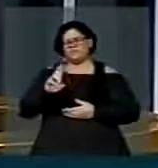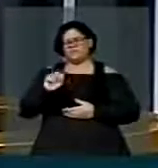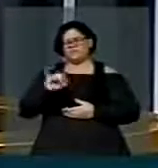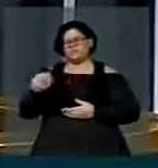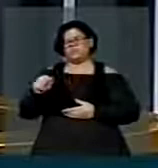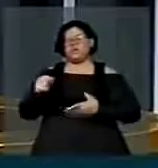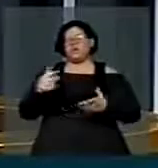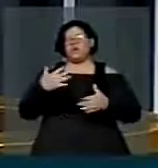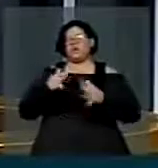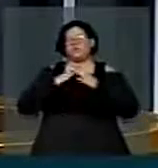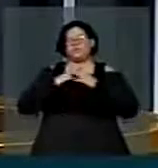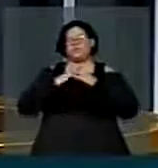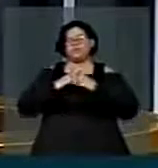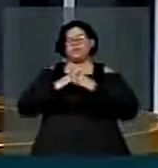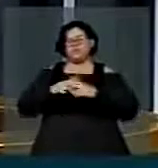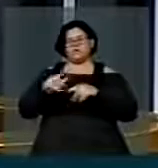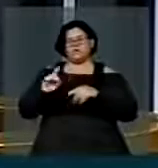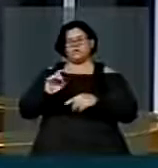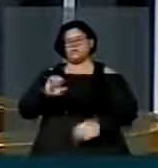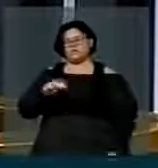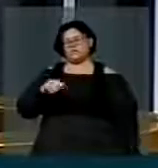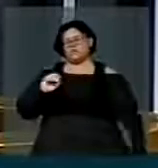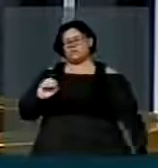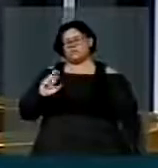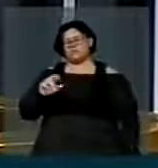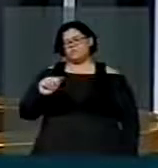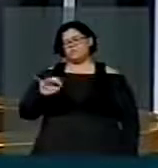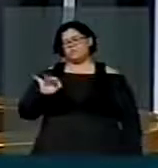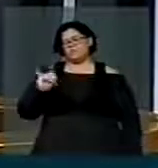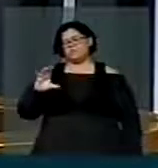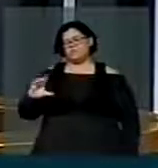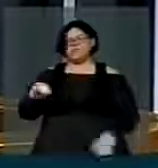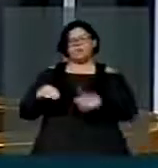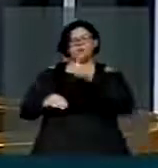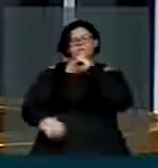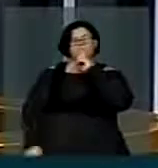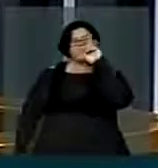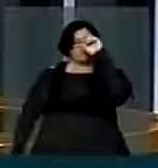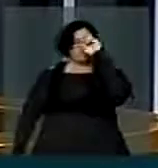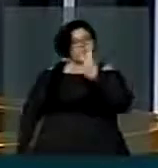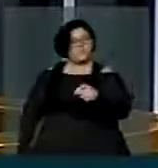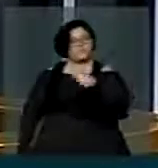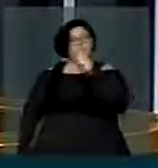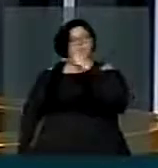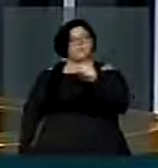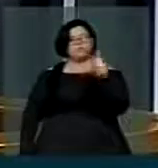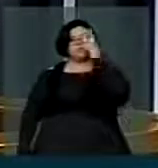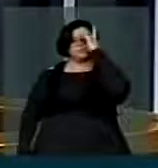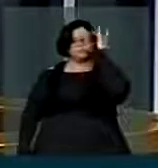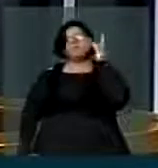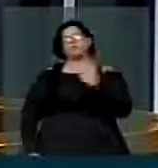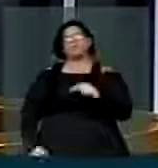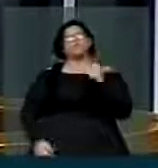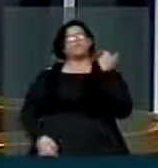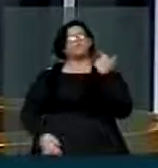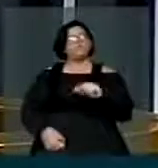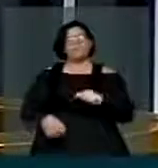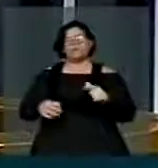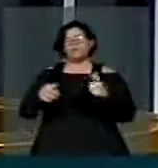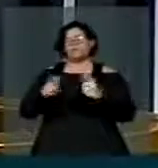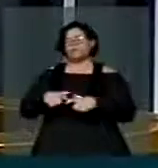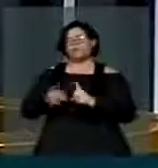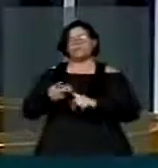exercício da democracia, para calar definitivamente a voz daqueles que não têm terras, não têm incentivos